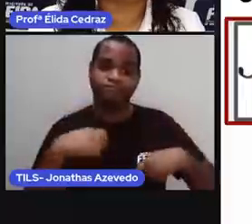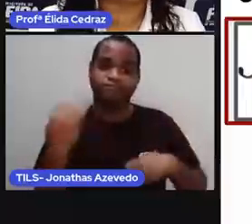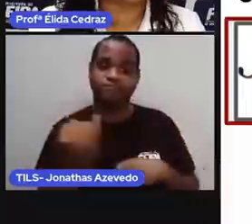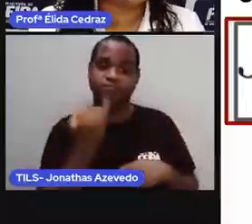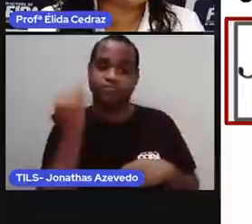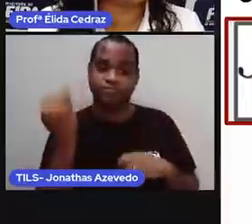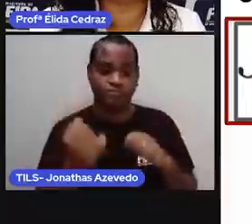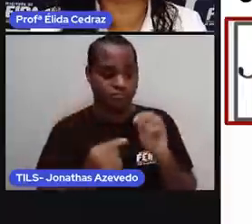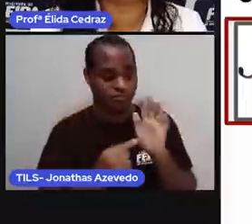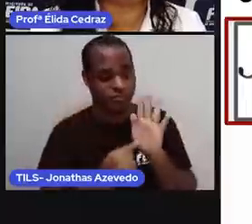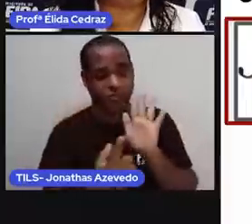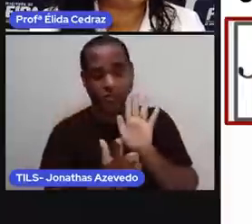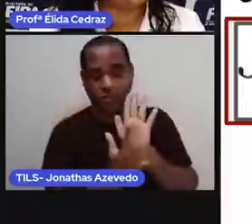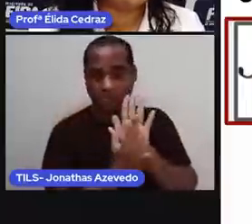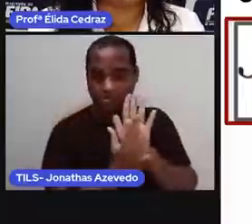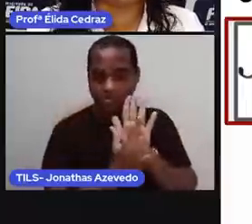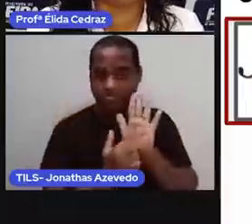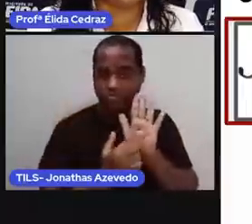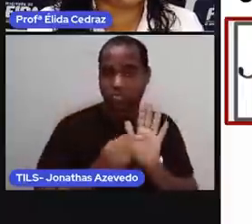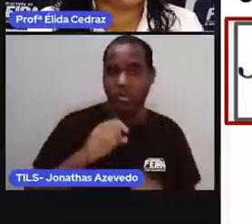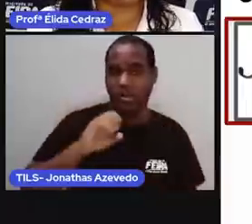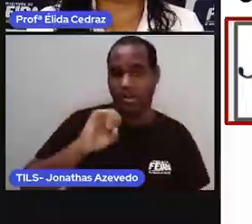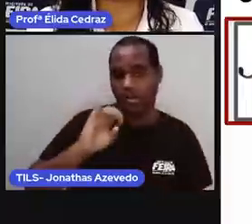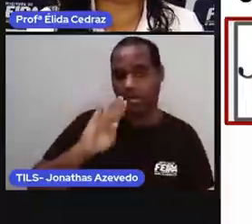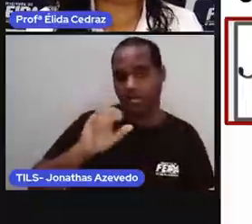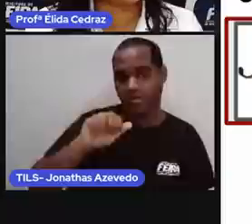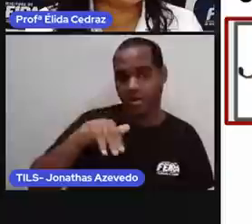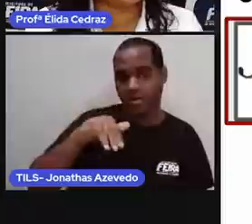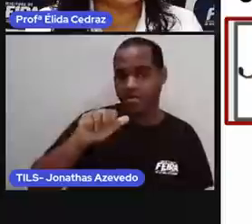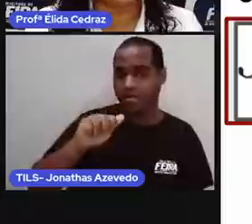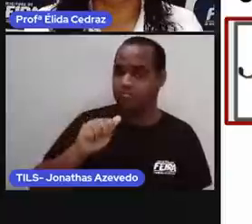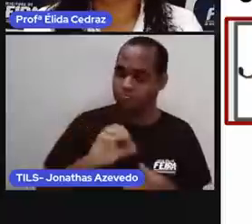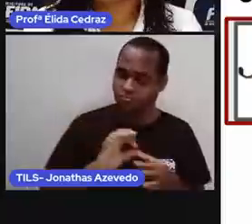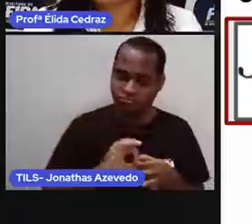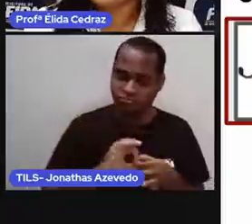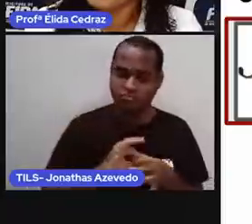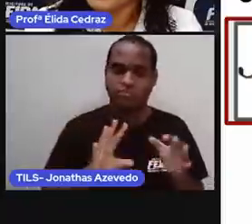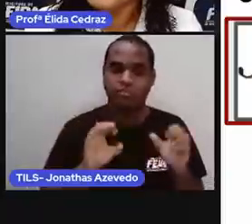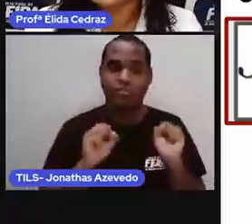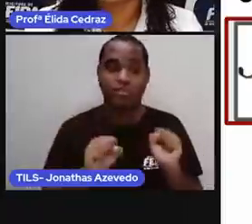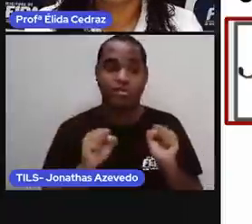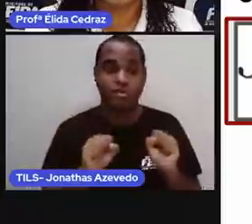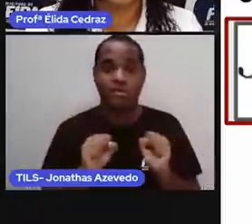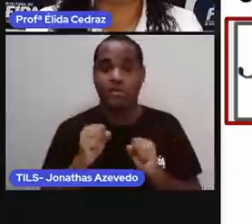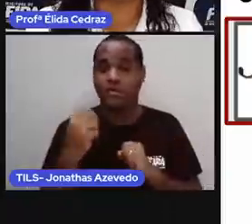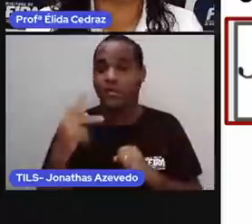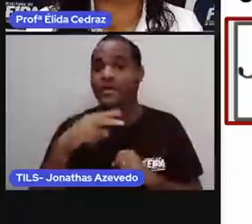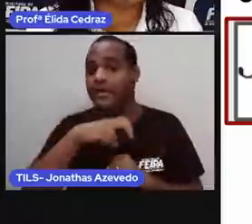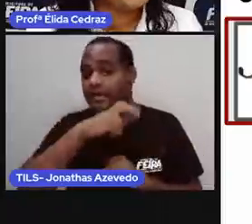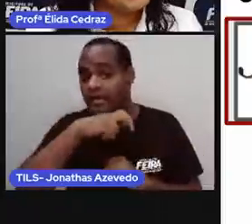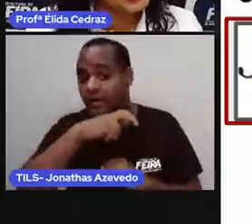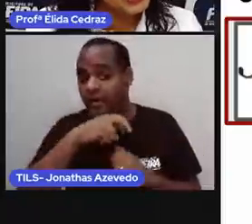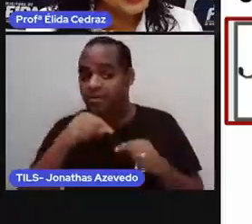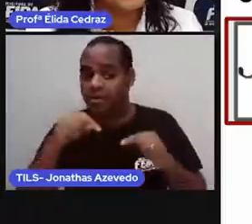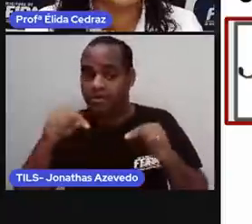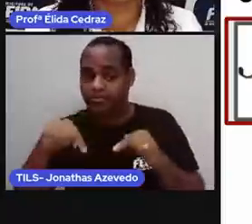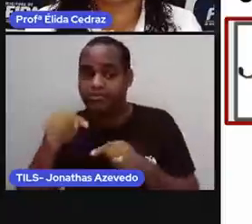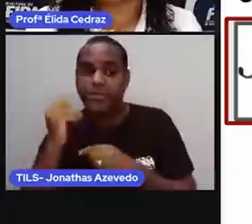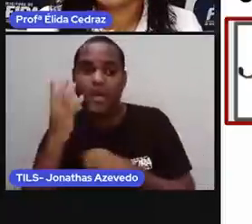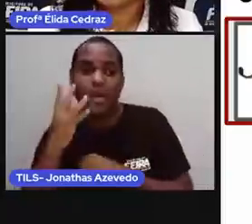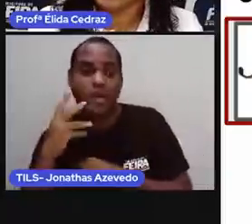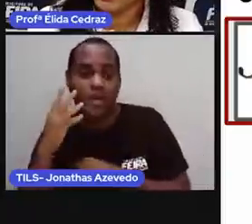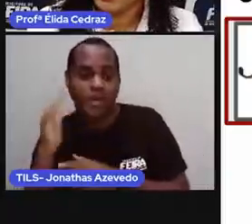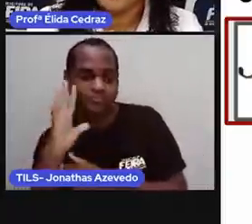um documento do Ibama permitindo a criação. Porque o lugar de animal silvestre